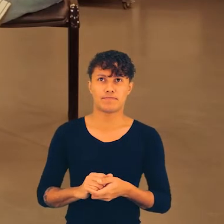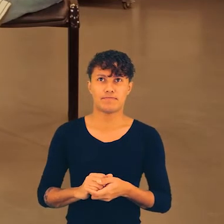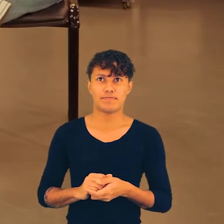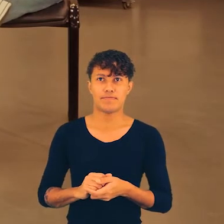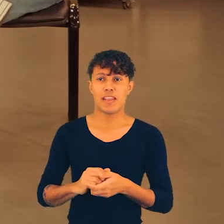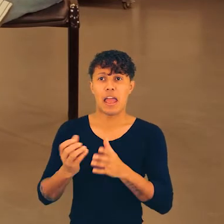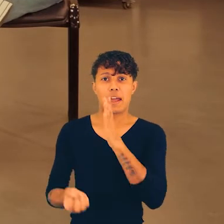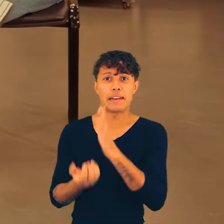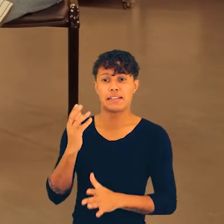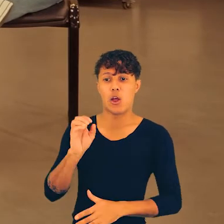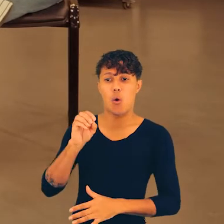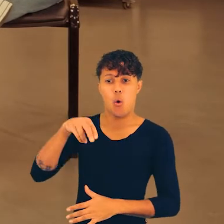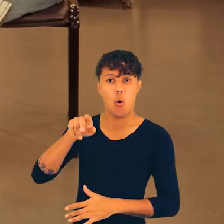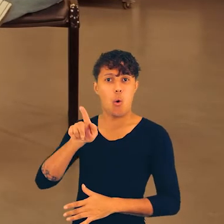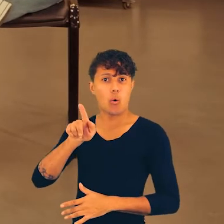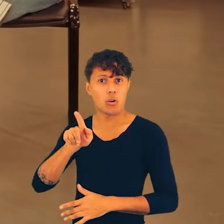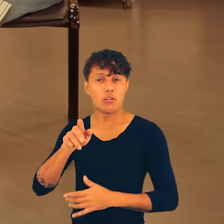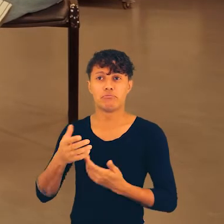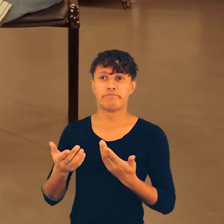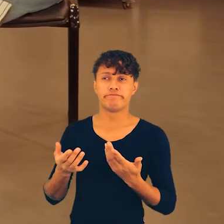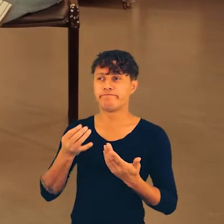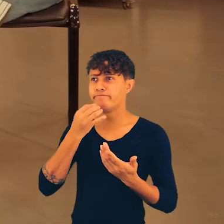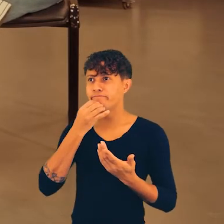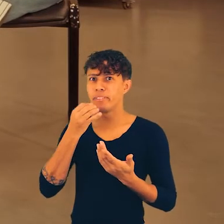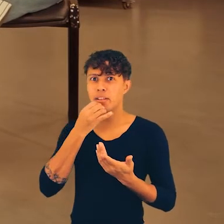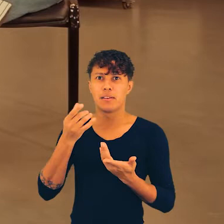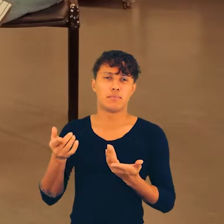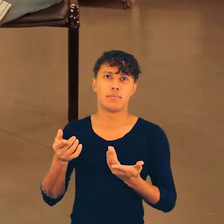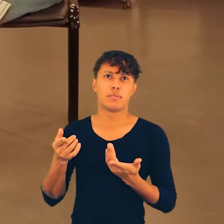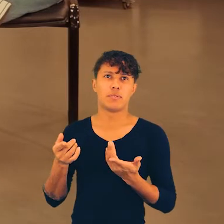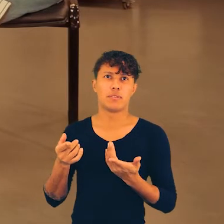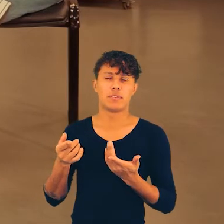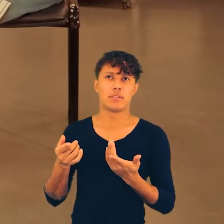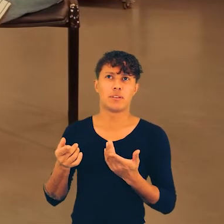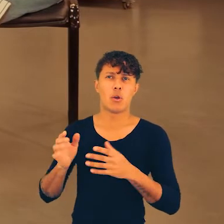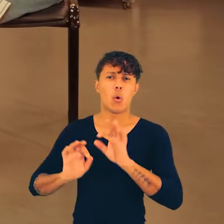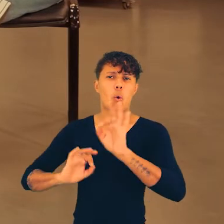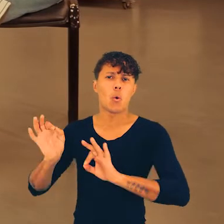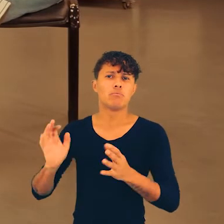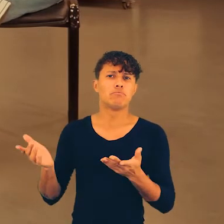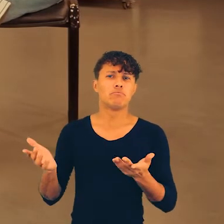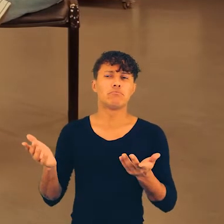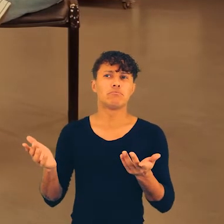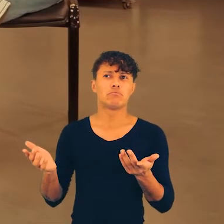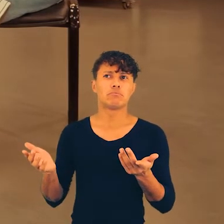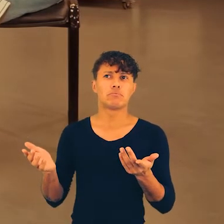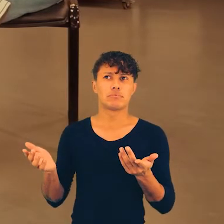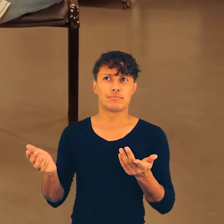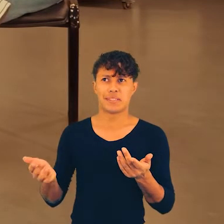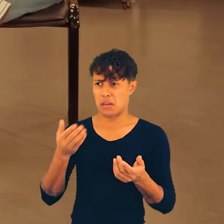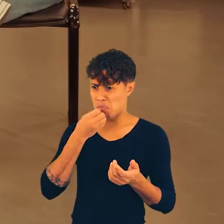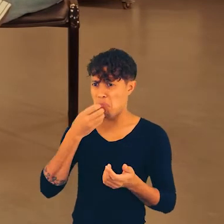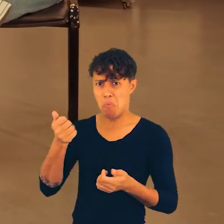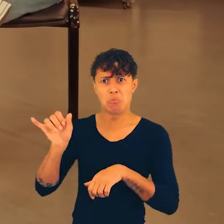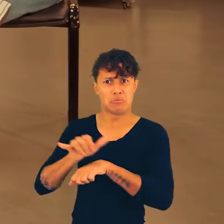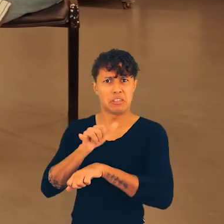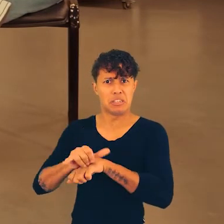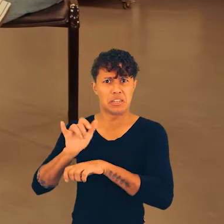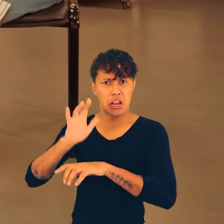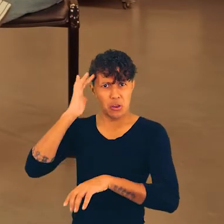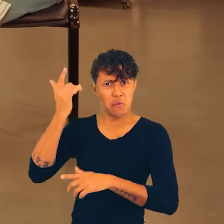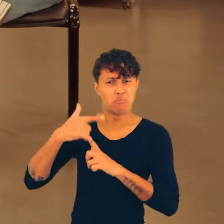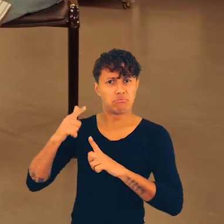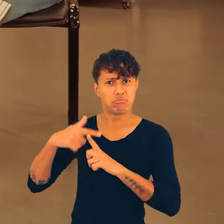a organização de ONGs seria uma, a formação, a criação, seria